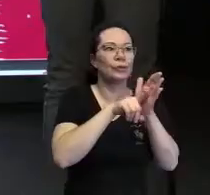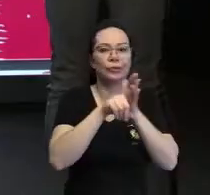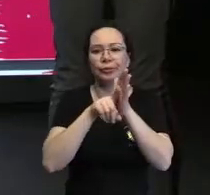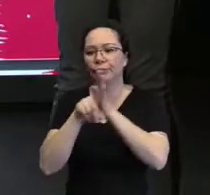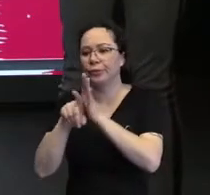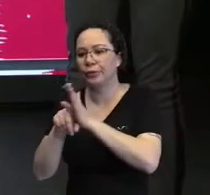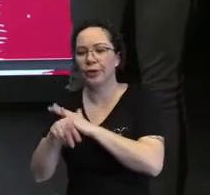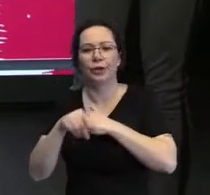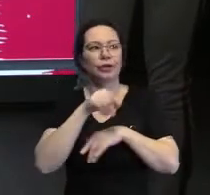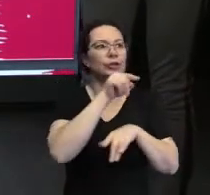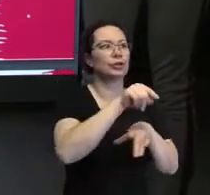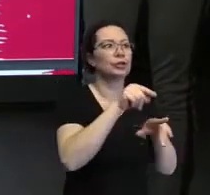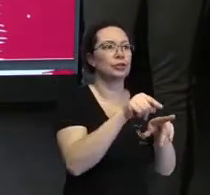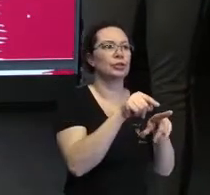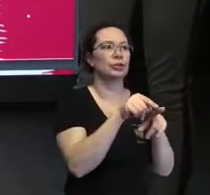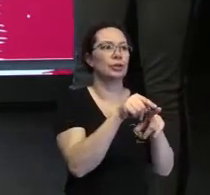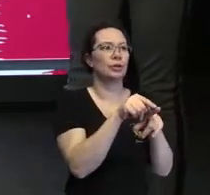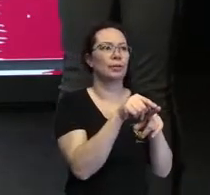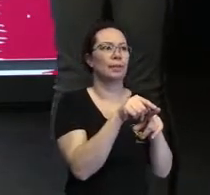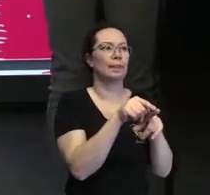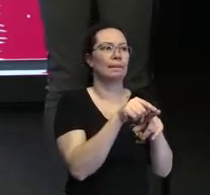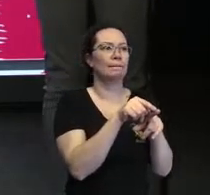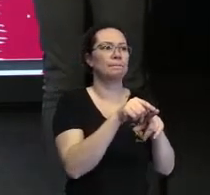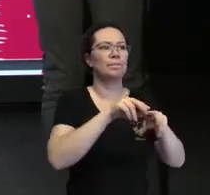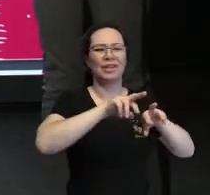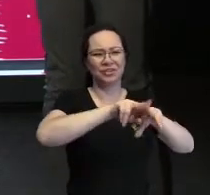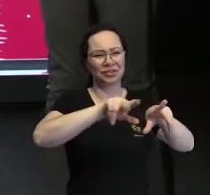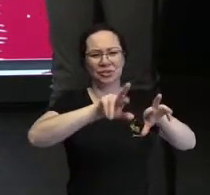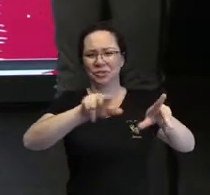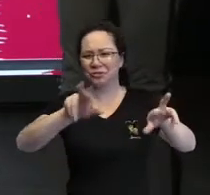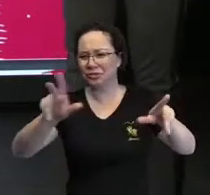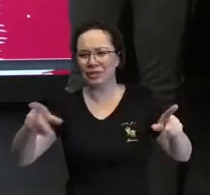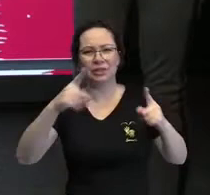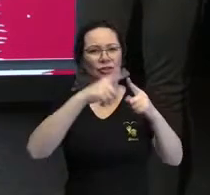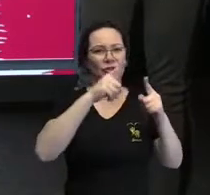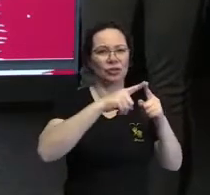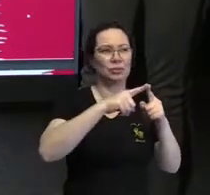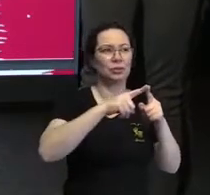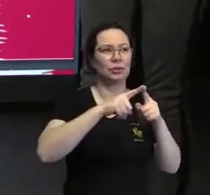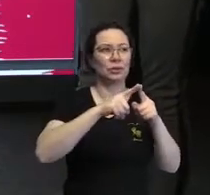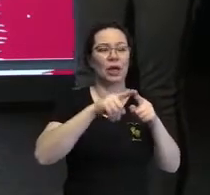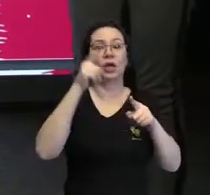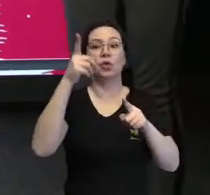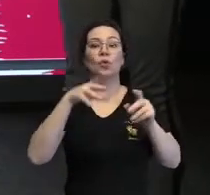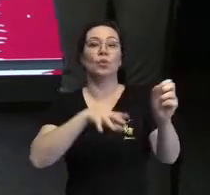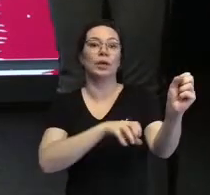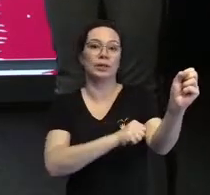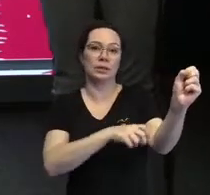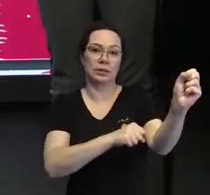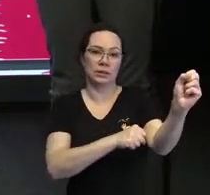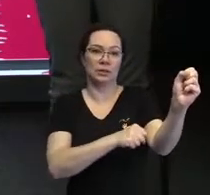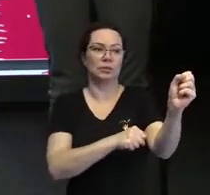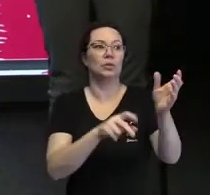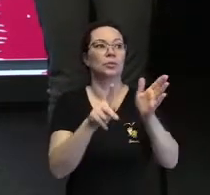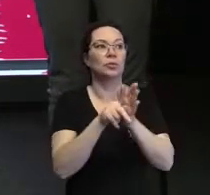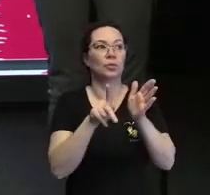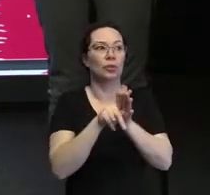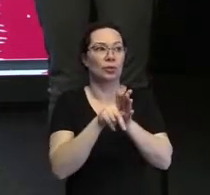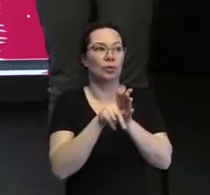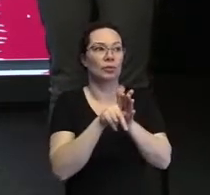infarto medular, dissecção da horta, até que então, um exame específico